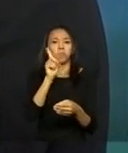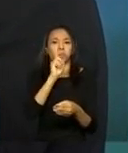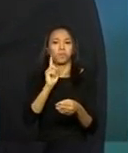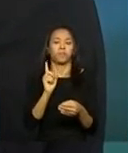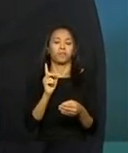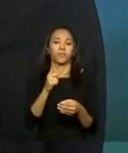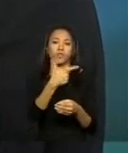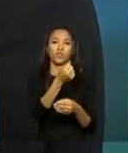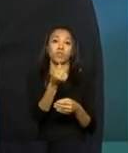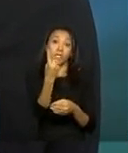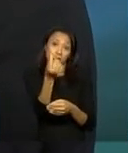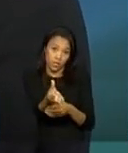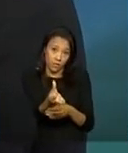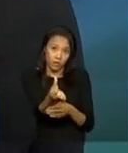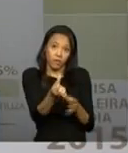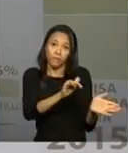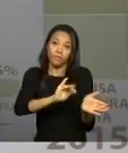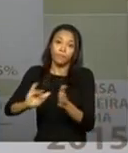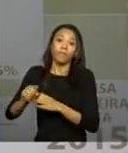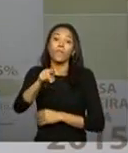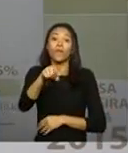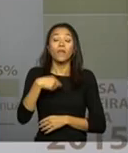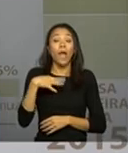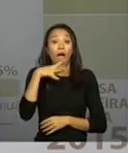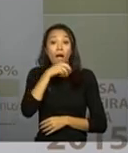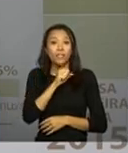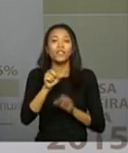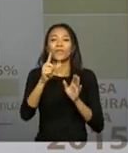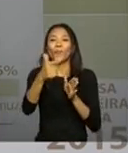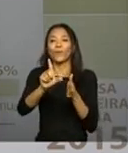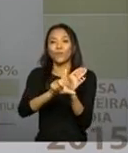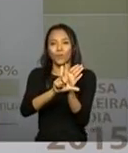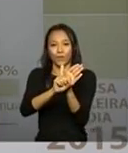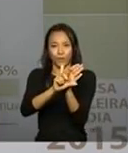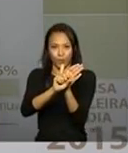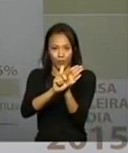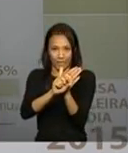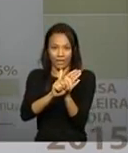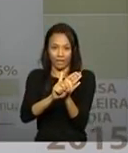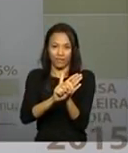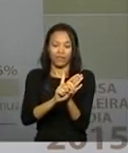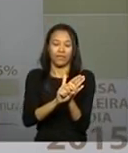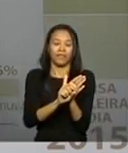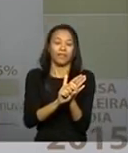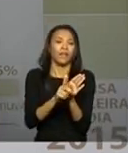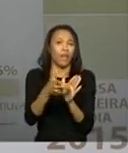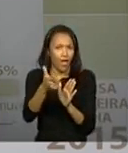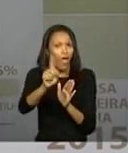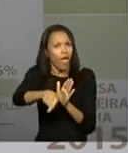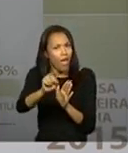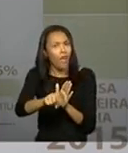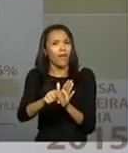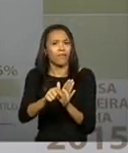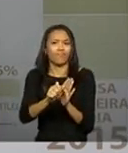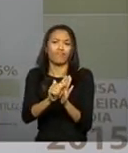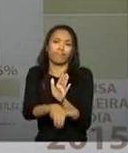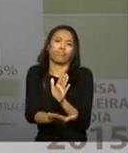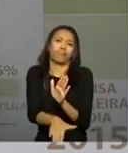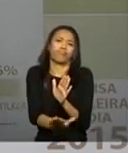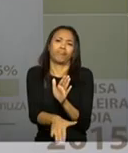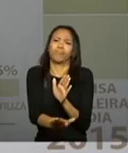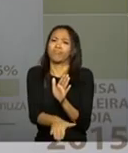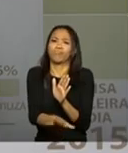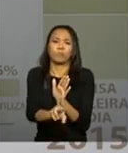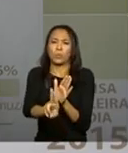uma coisa interessante, todos nós que achamos o Twitter a coisa mais sensacional da face da Terra, apesar disso, o Twitter ainda é muito baixo como grande